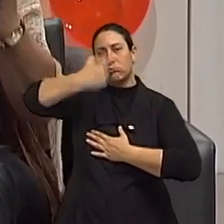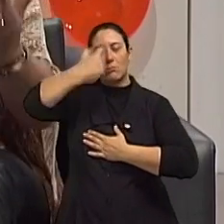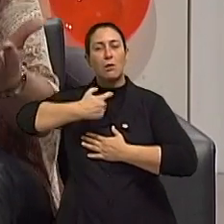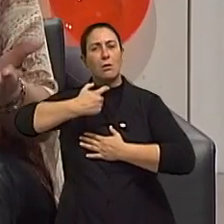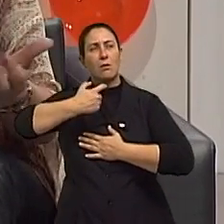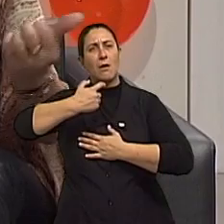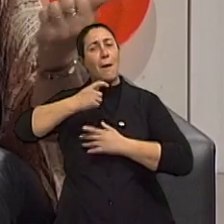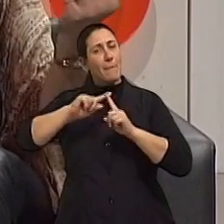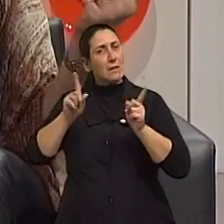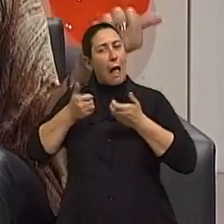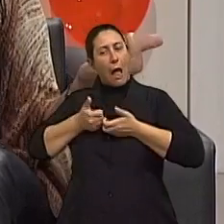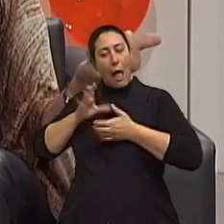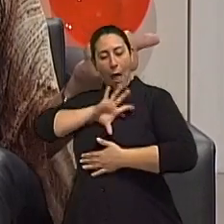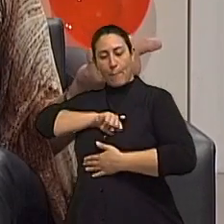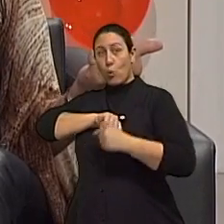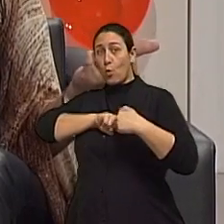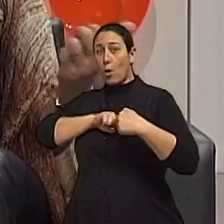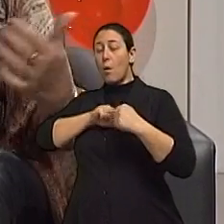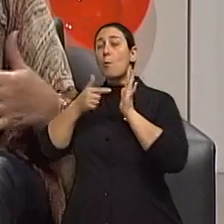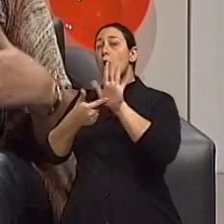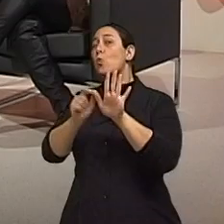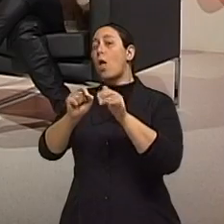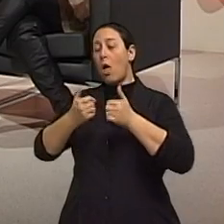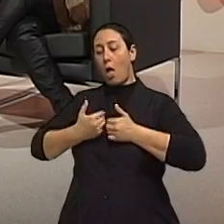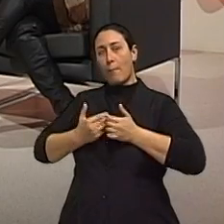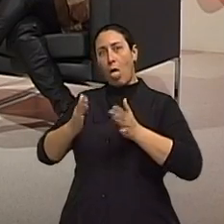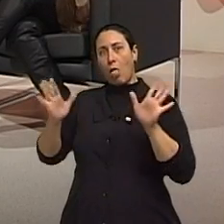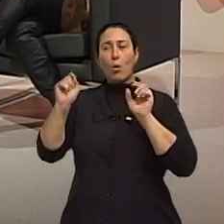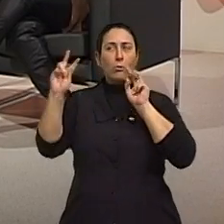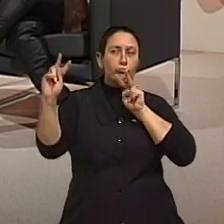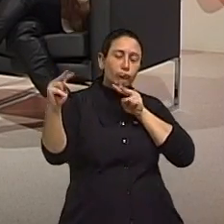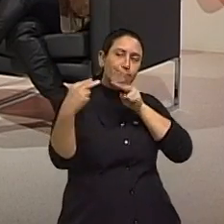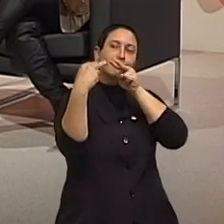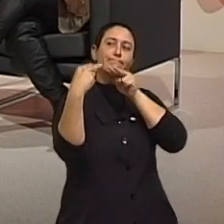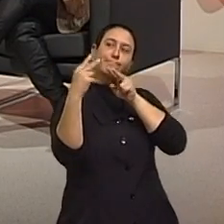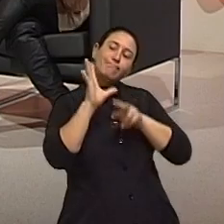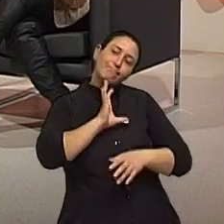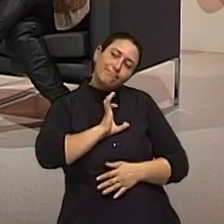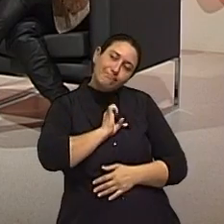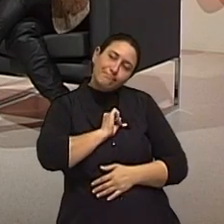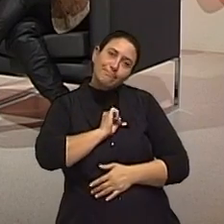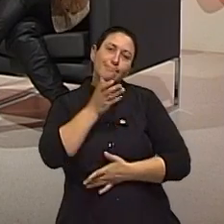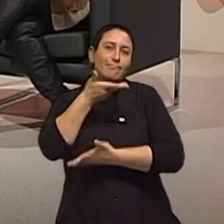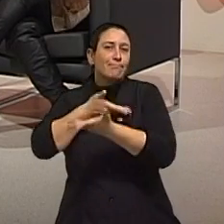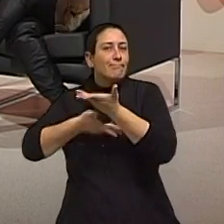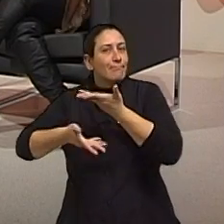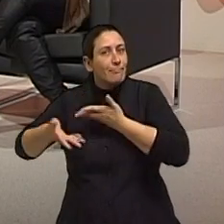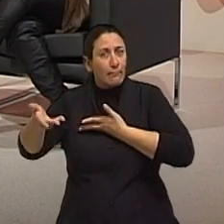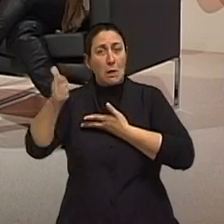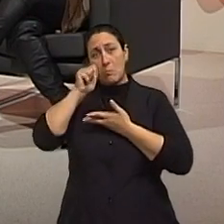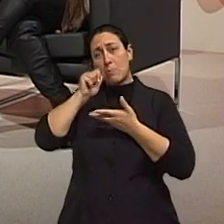aberto ao outro. Foi o que essa história mostrou. Um olhou para o outro, mas um estava aberto para o outro. Ela estava aberta para